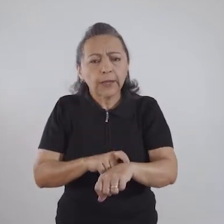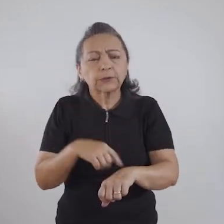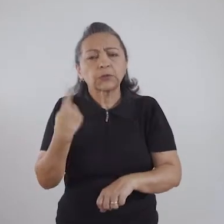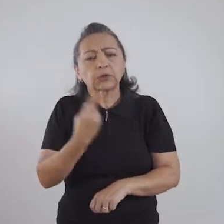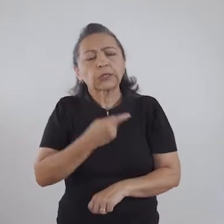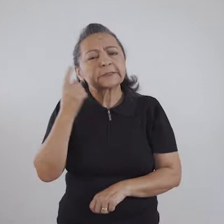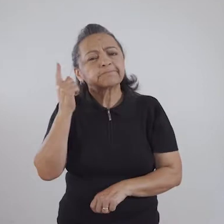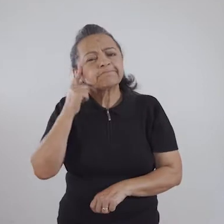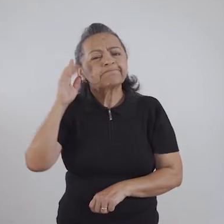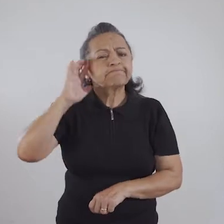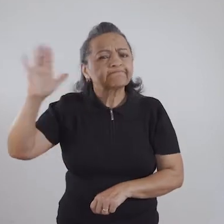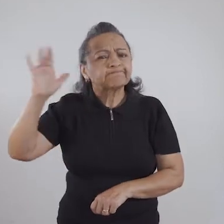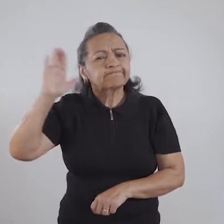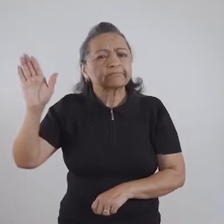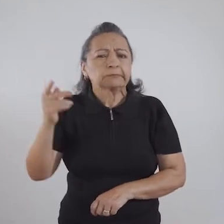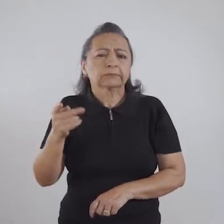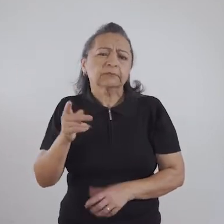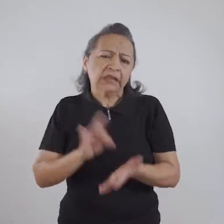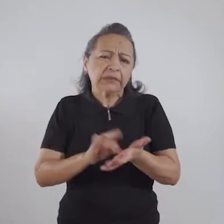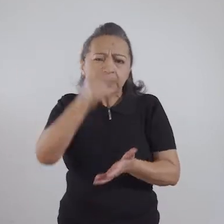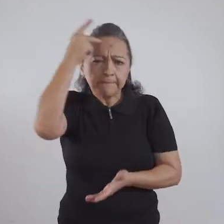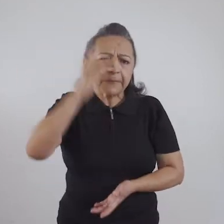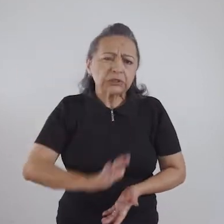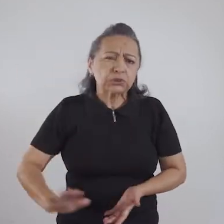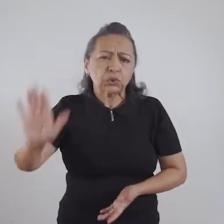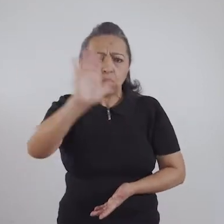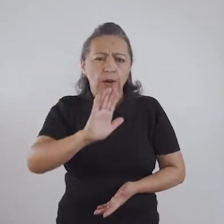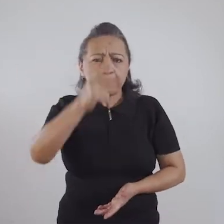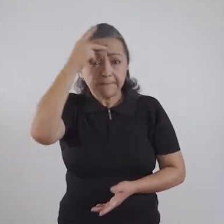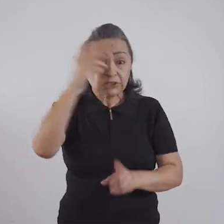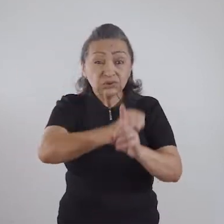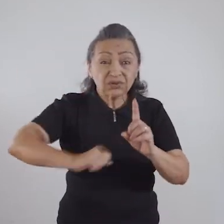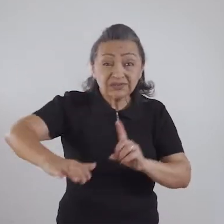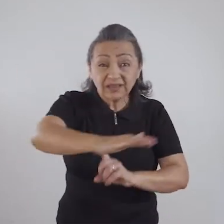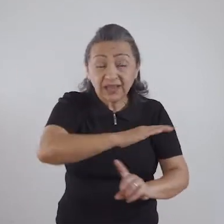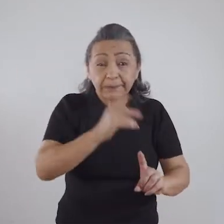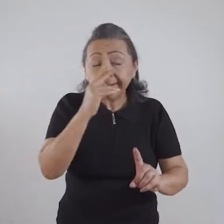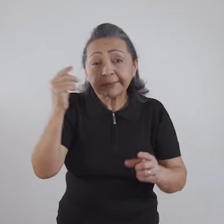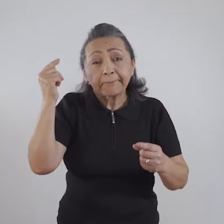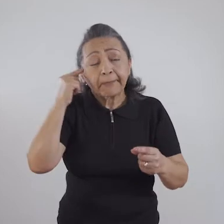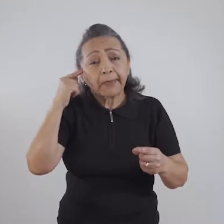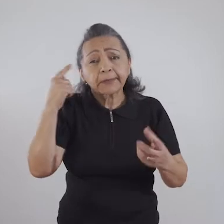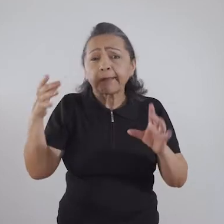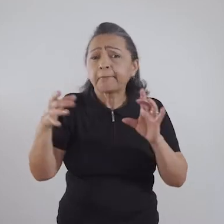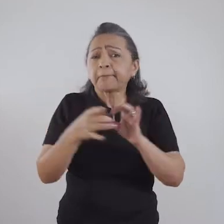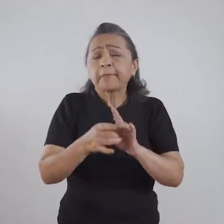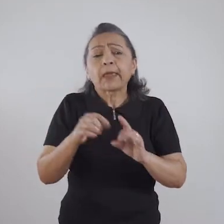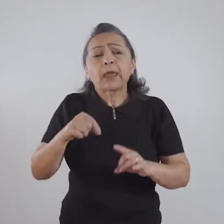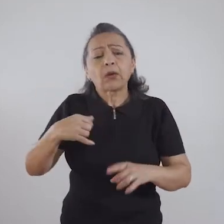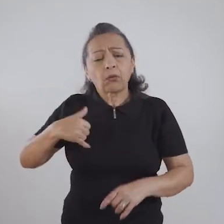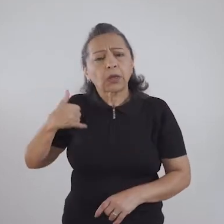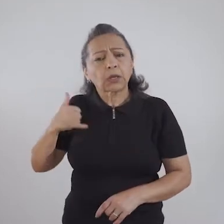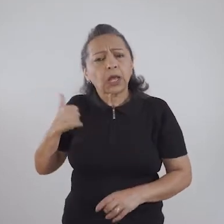né, as pessoas de um modo geral, a sociedade de um modo geral associam ao fato de eu estar numa fase de vida